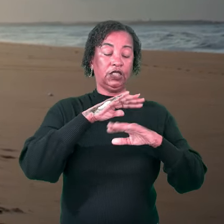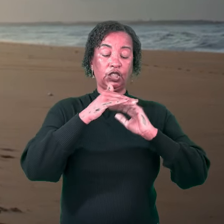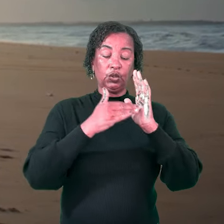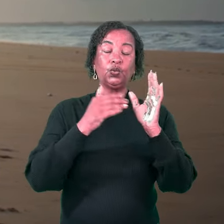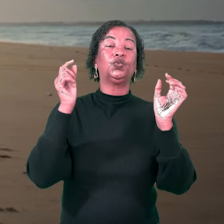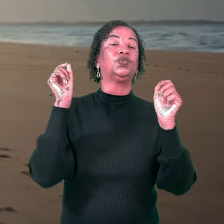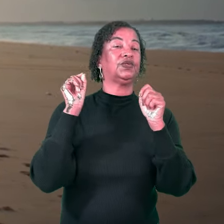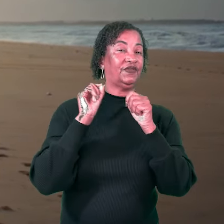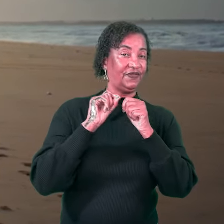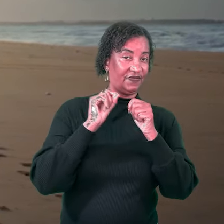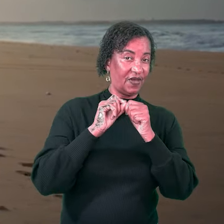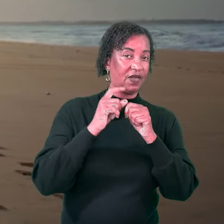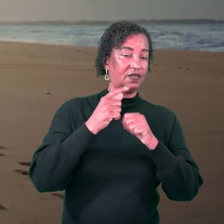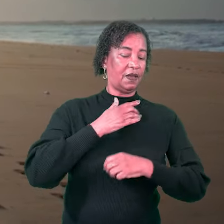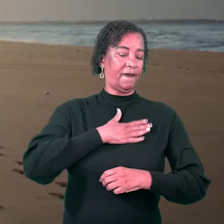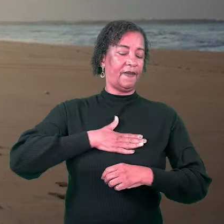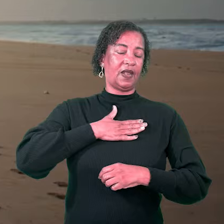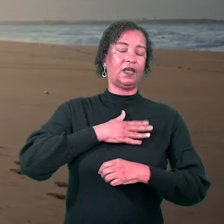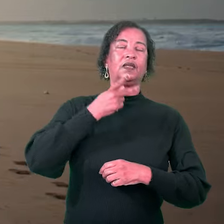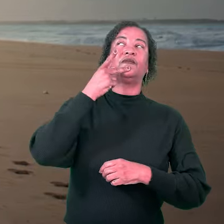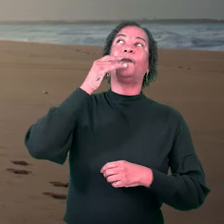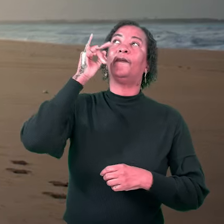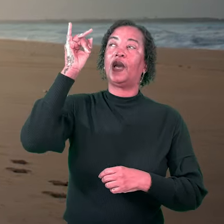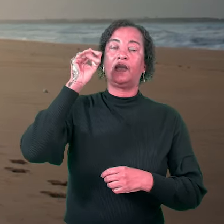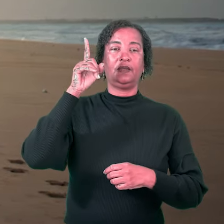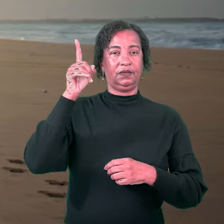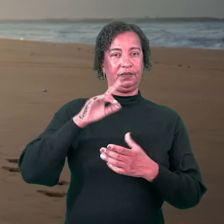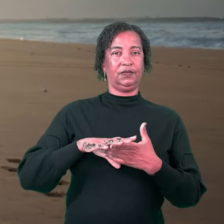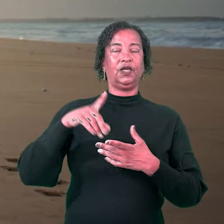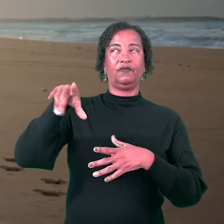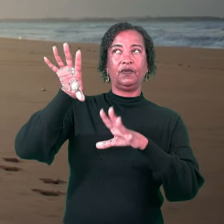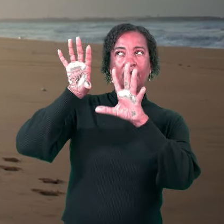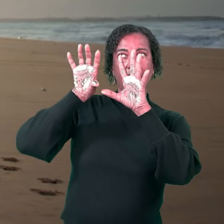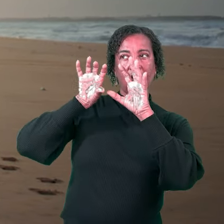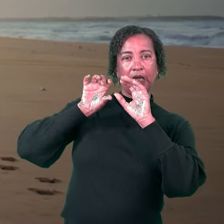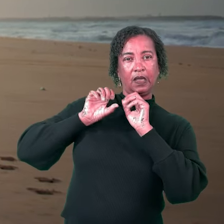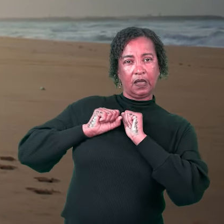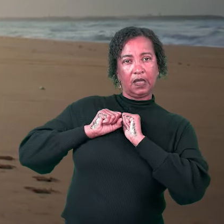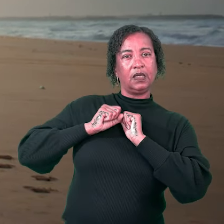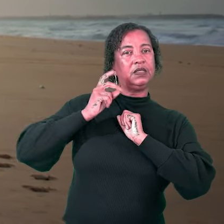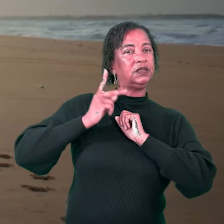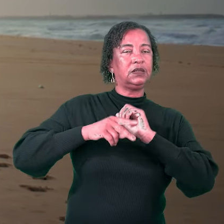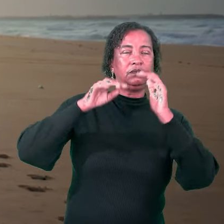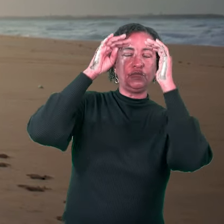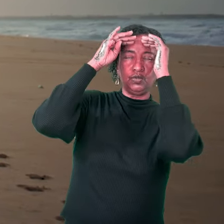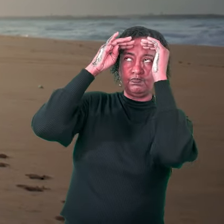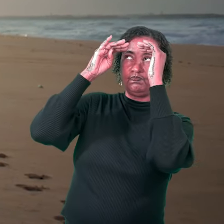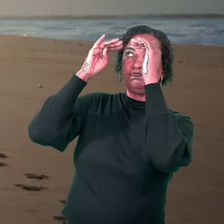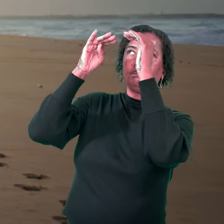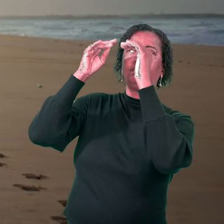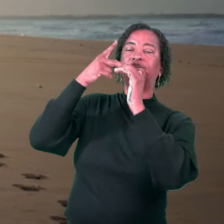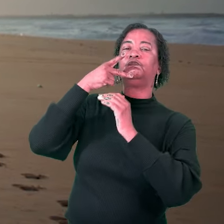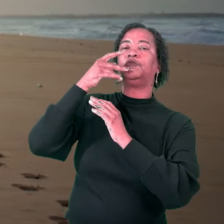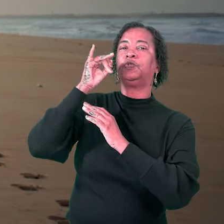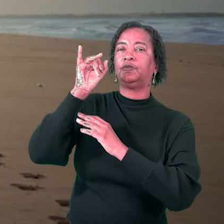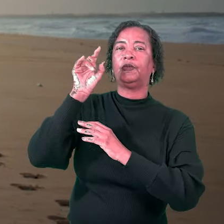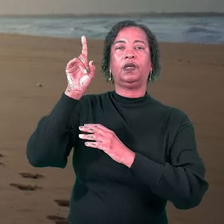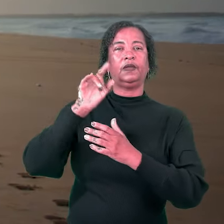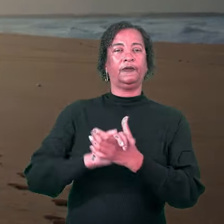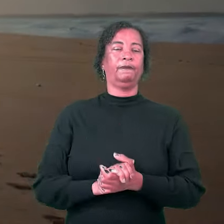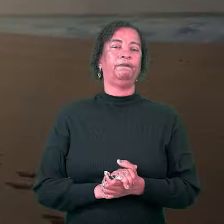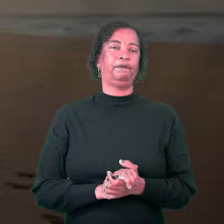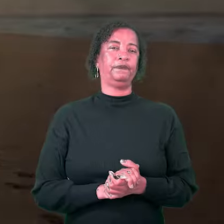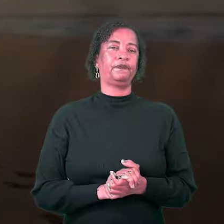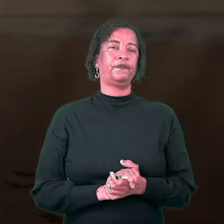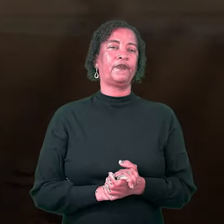Ele está dizendo que aceitou ser domado pelo Pai e sempre fará o que o Pai quer. A quarta